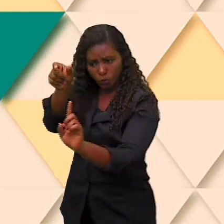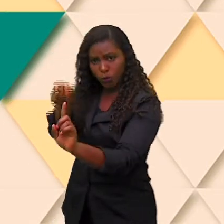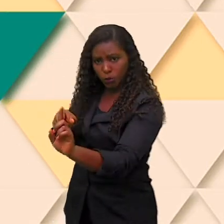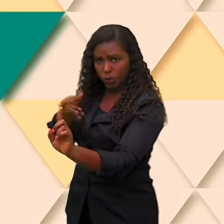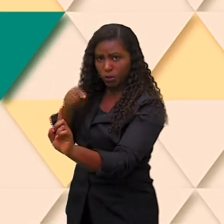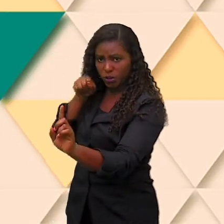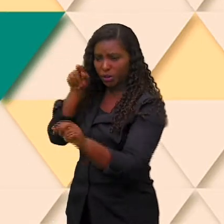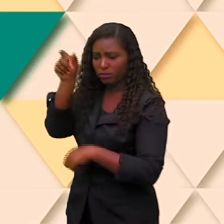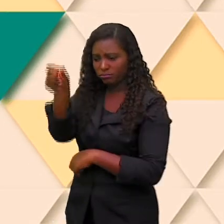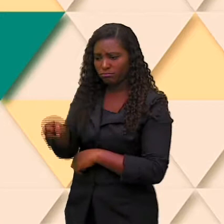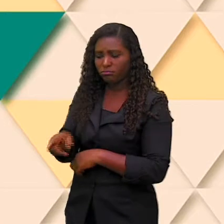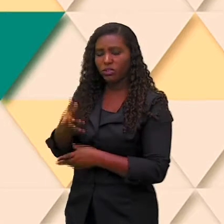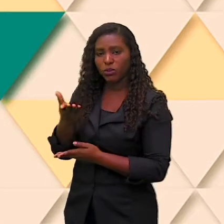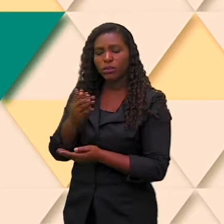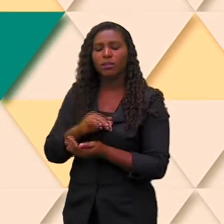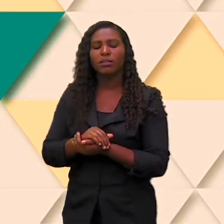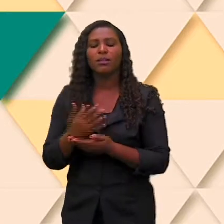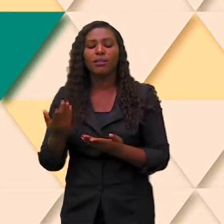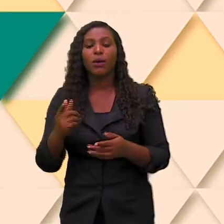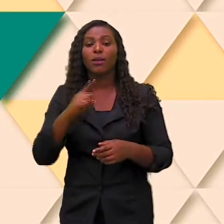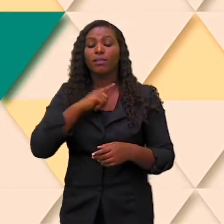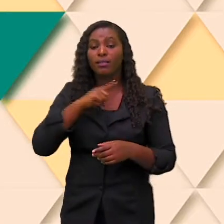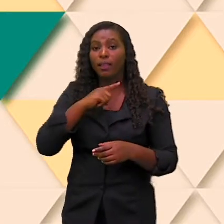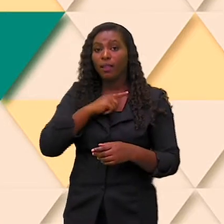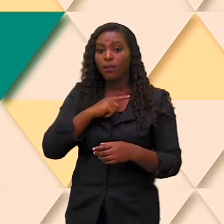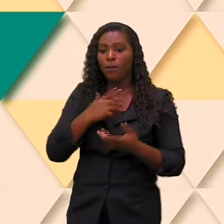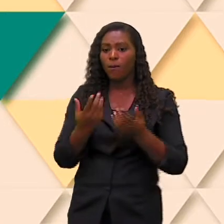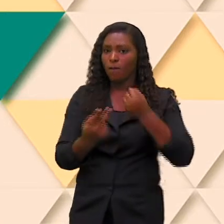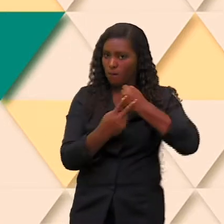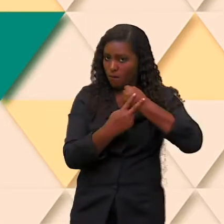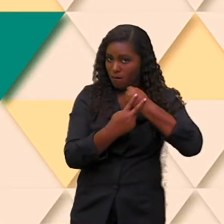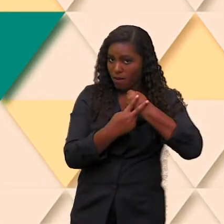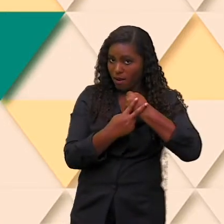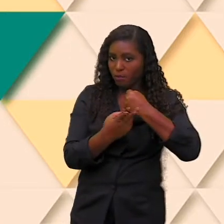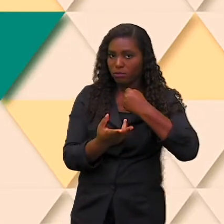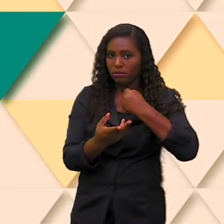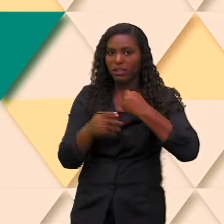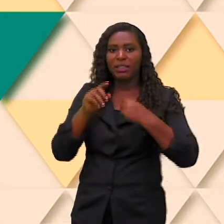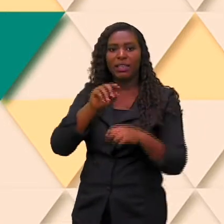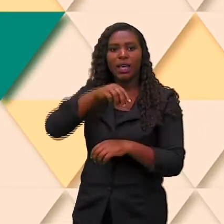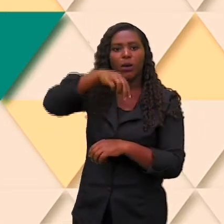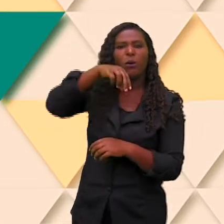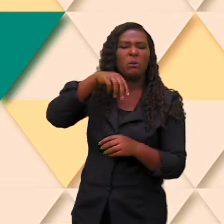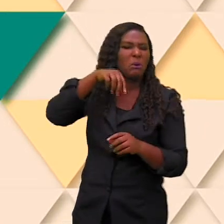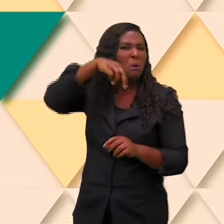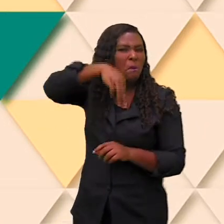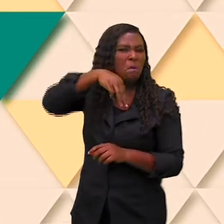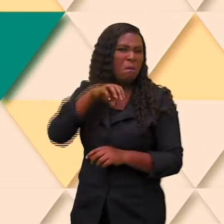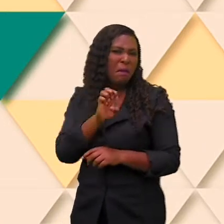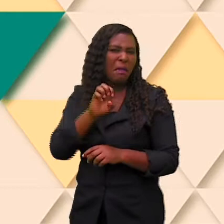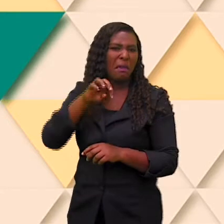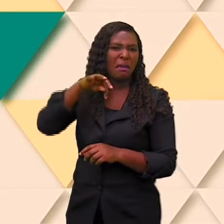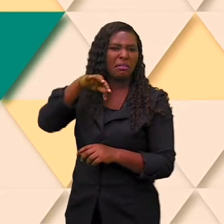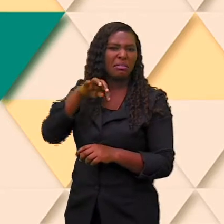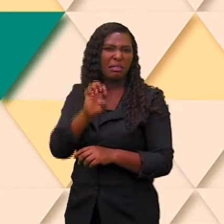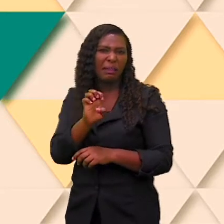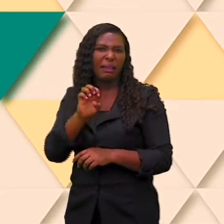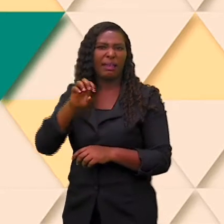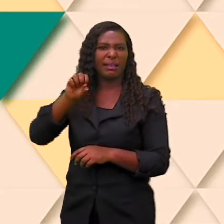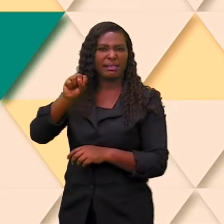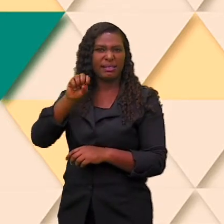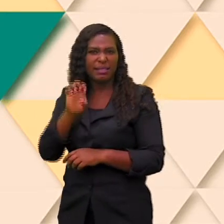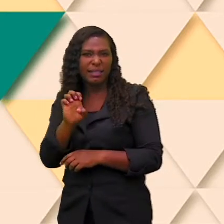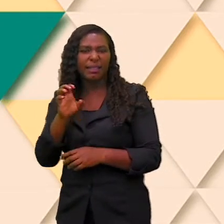sempre ligado a um pronome, que é esse me, o tio, o si, o nos, o vos, e ele também vai servir como